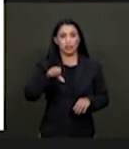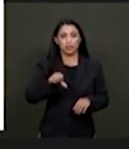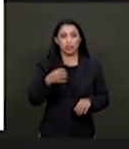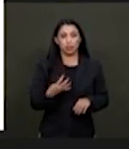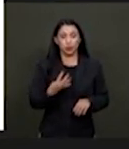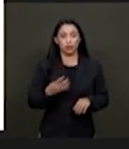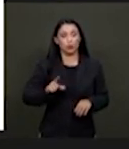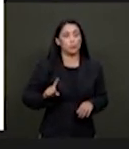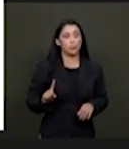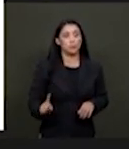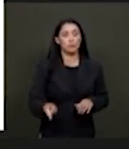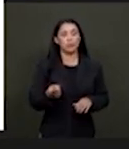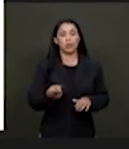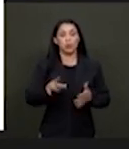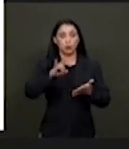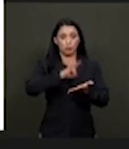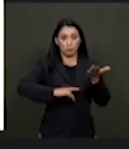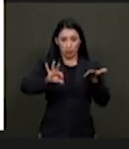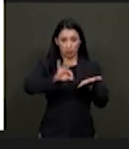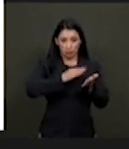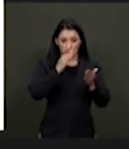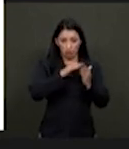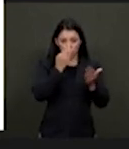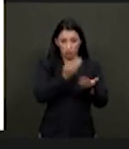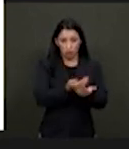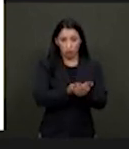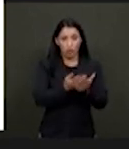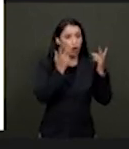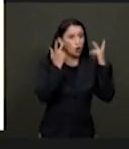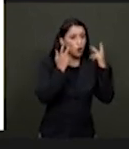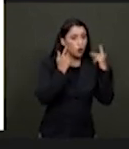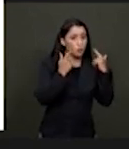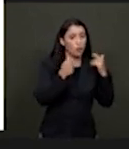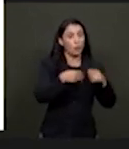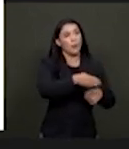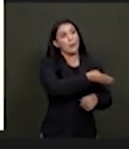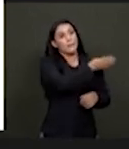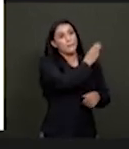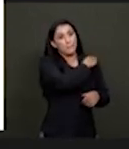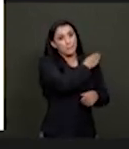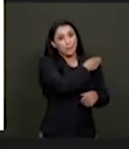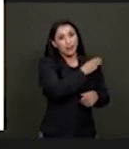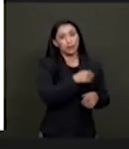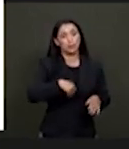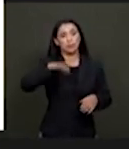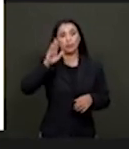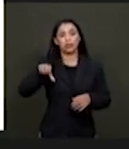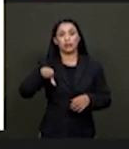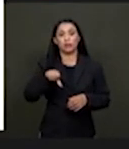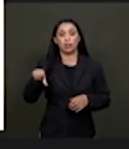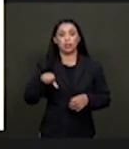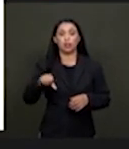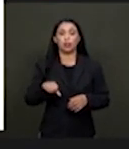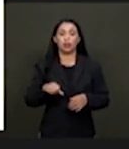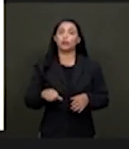ocorrem em classes comuns. Quando chegamos no ensino médio, mais de 99 matrículas estão em classes